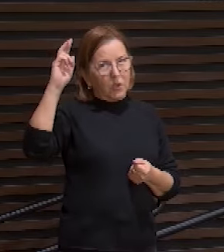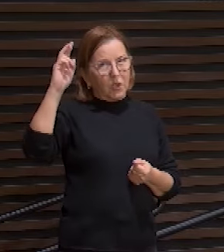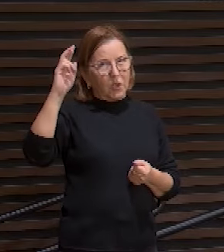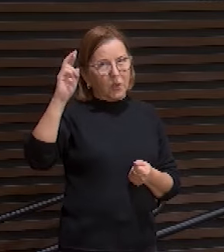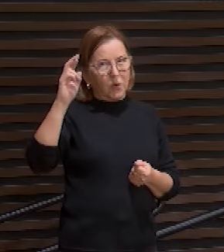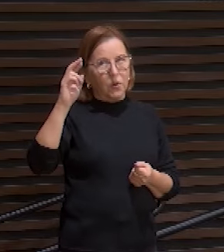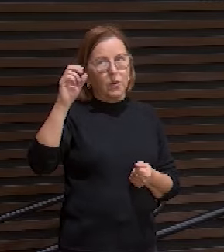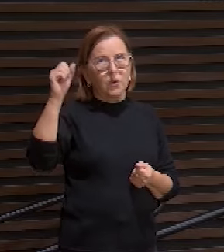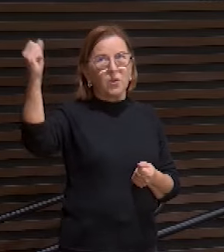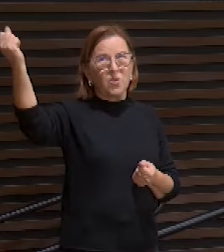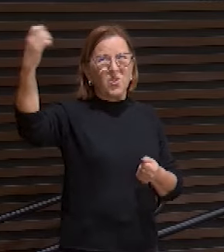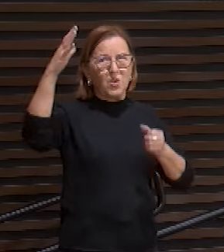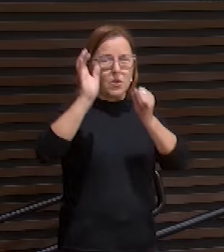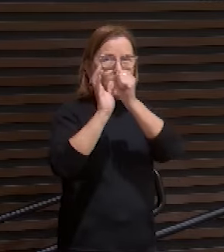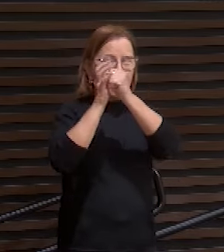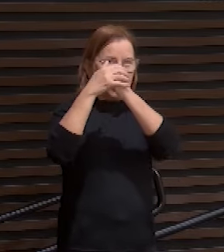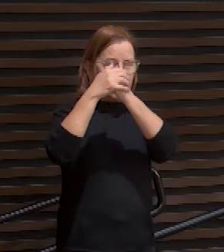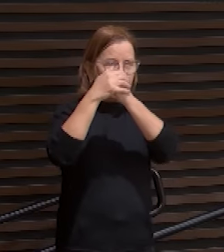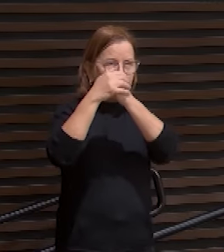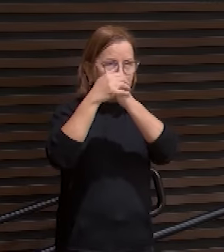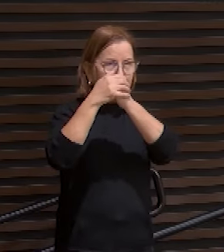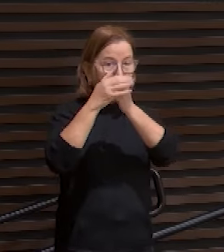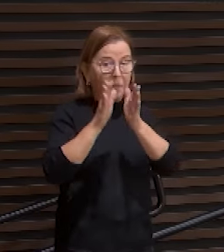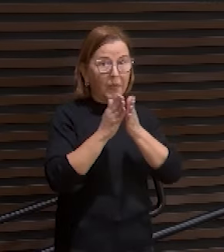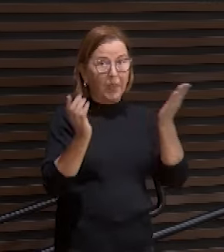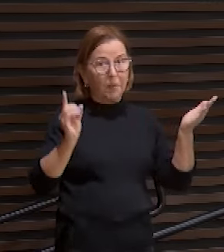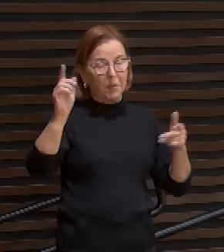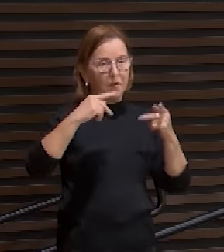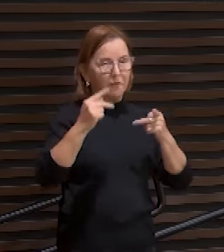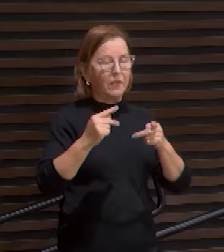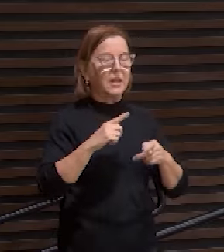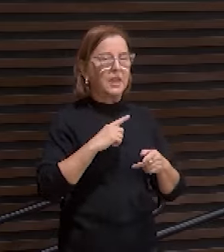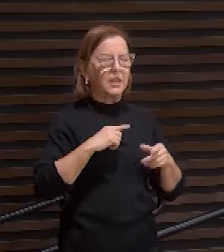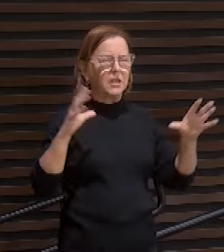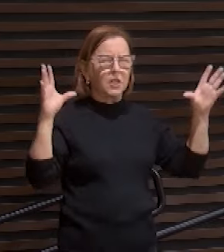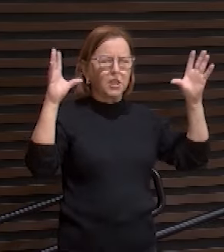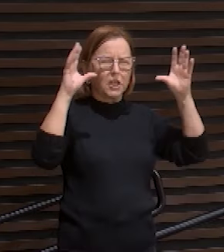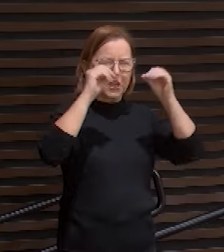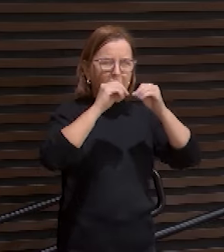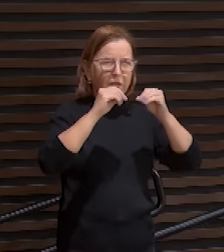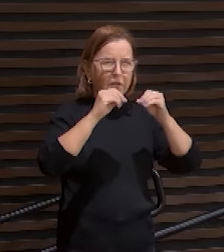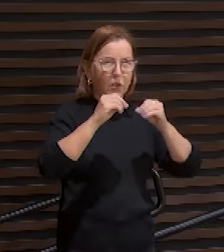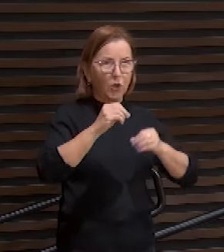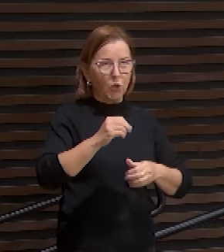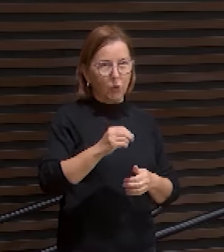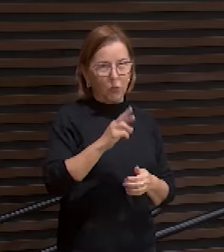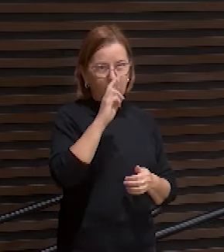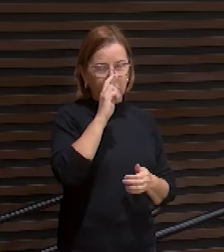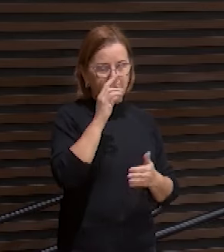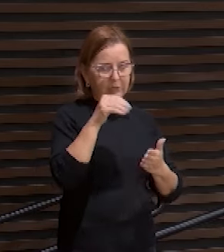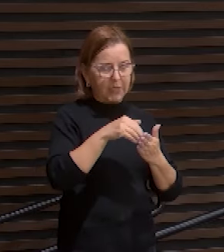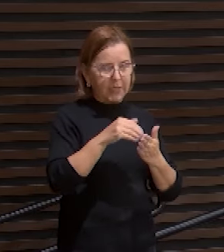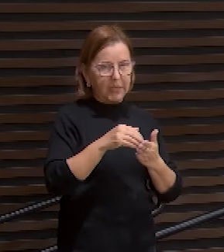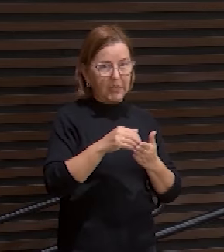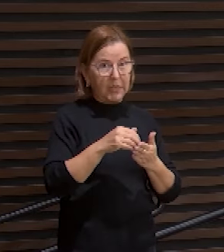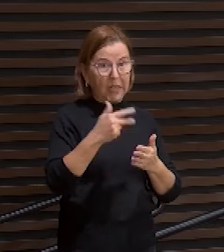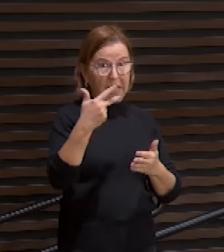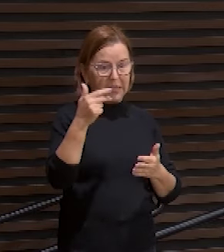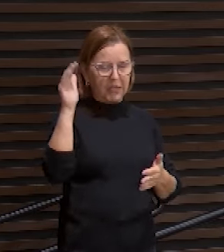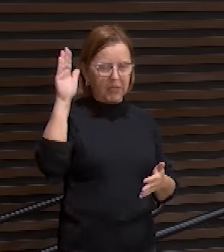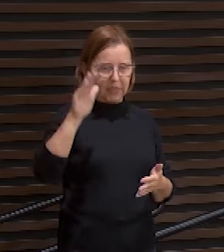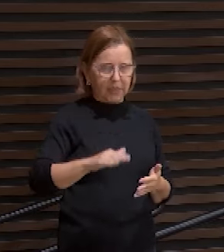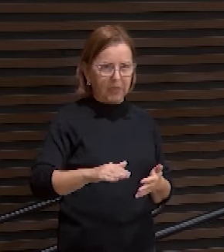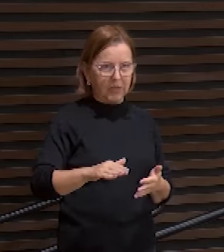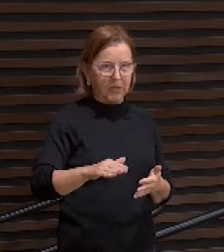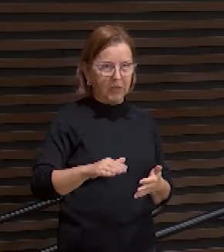A Bíblia diz que houve trevas da hora sexta à hora nona. Do meio-dia às três da tarde, o Senhor escondeu o sol para que não vissem a feiura que